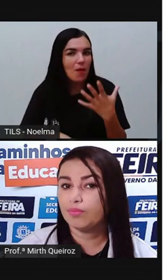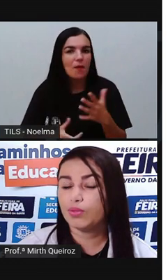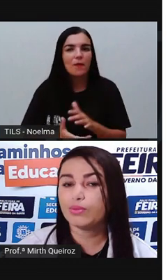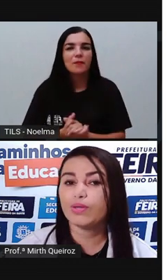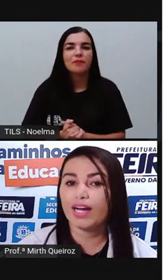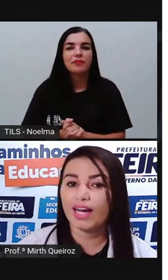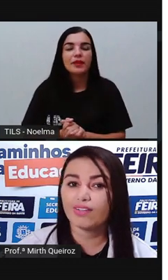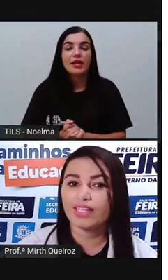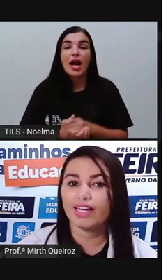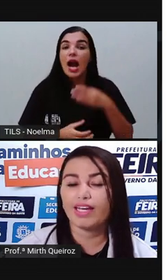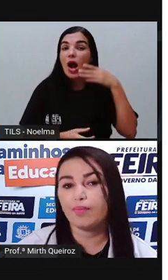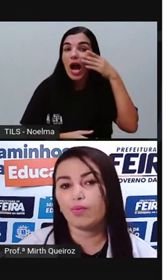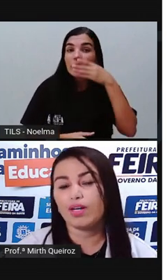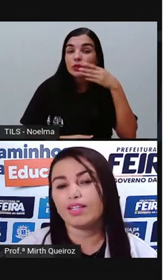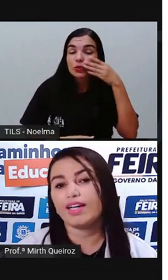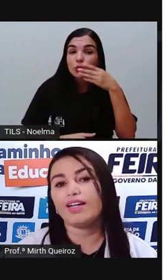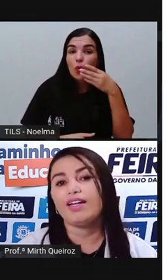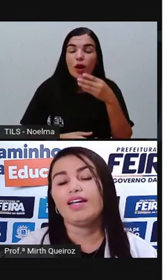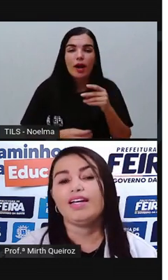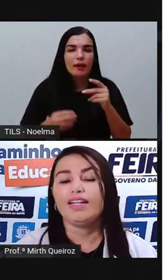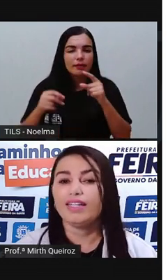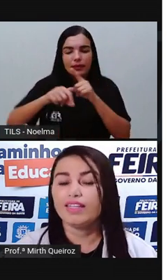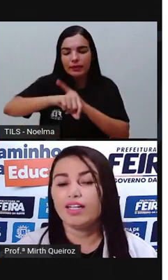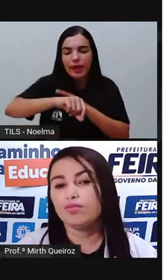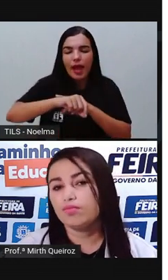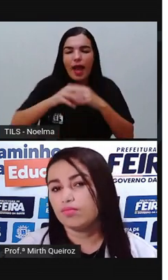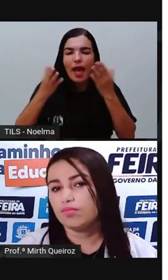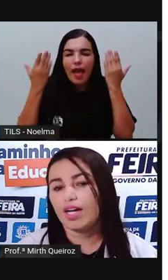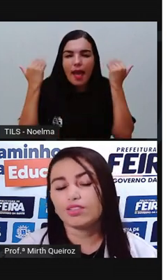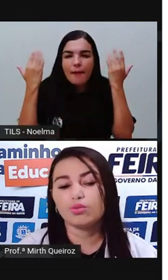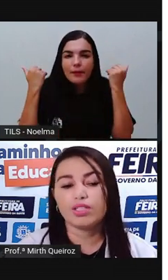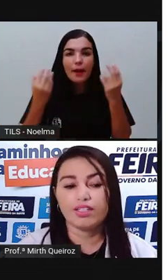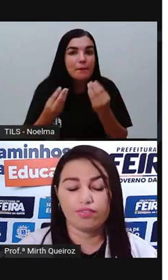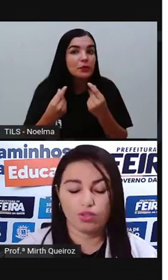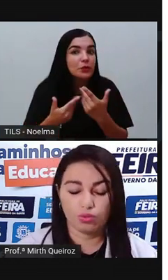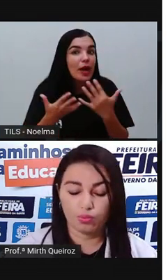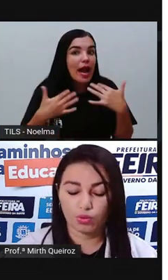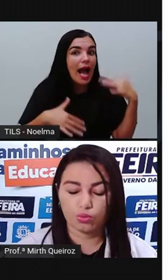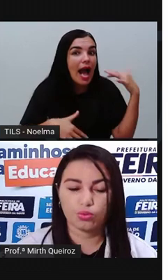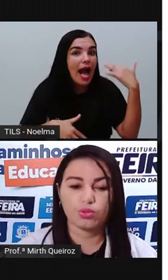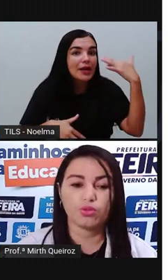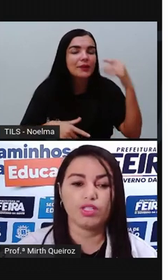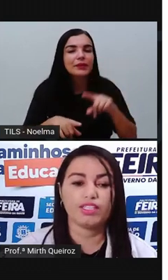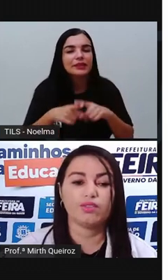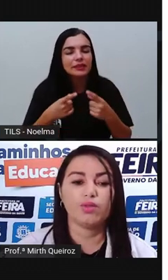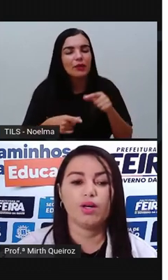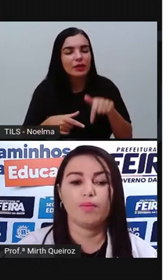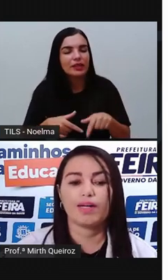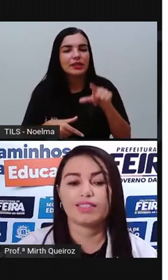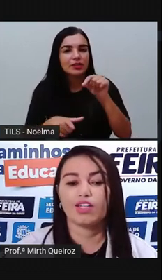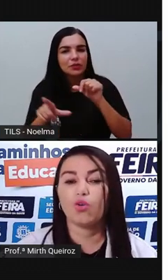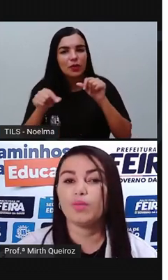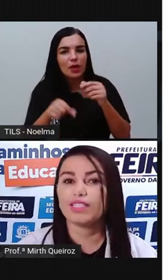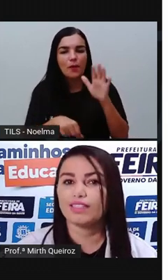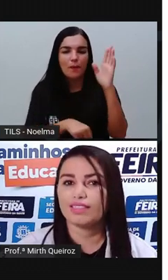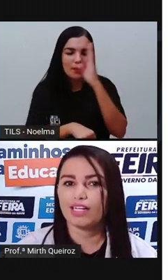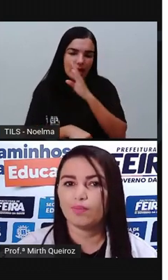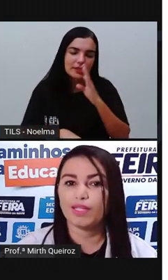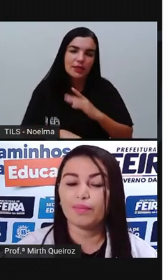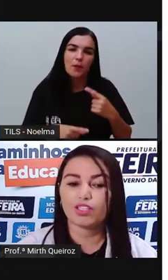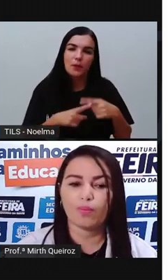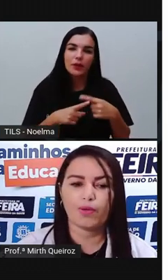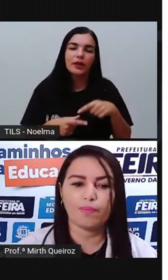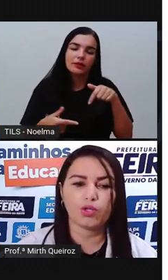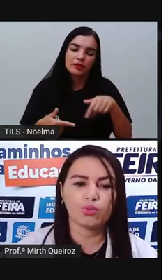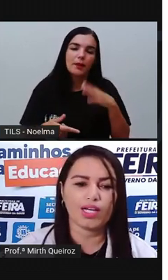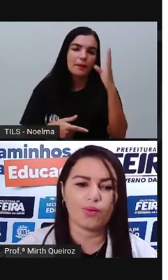muito caro na época, né? Então, açúcar aí foi o produto escolhido para ser comercializado